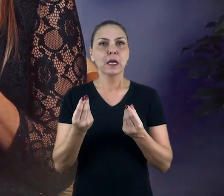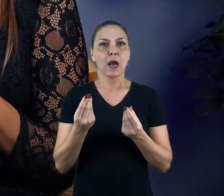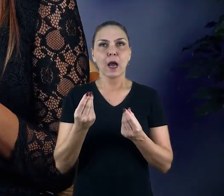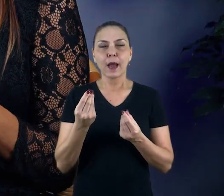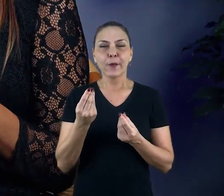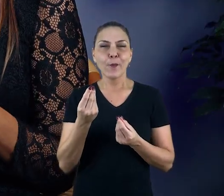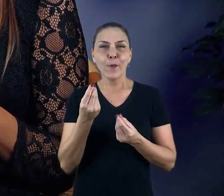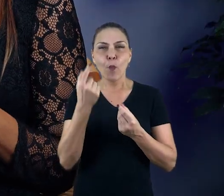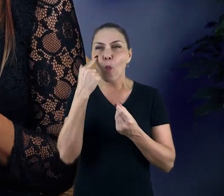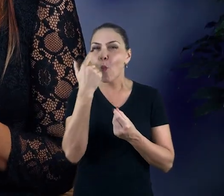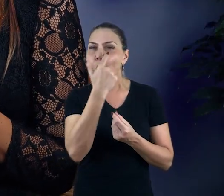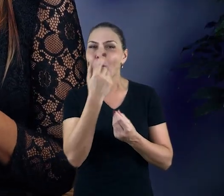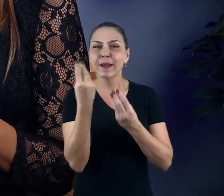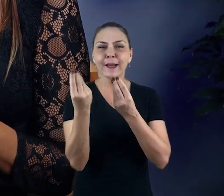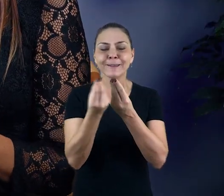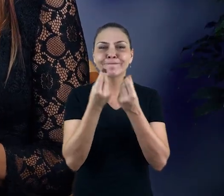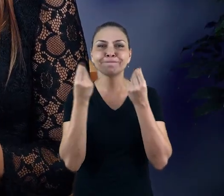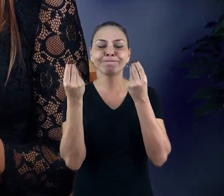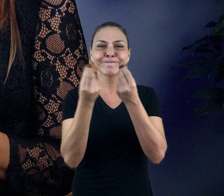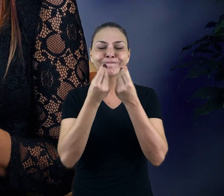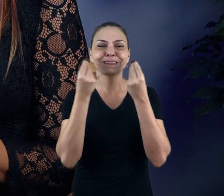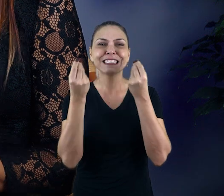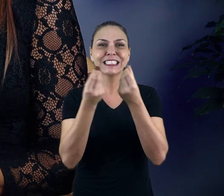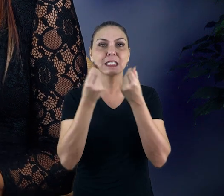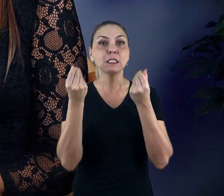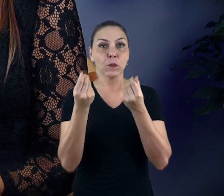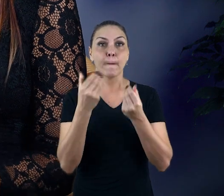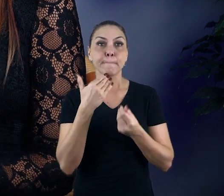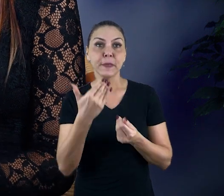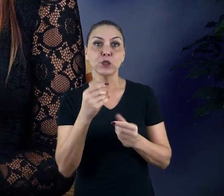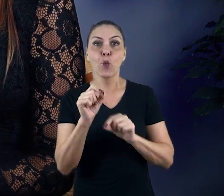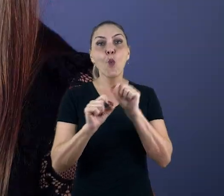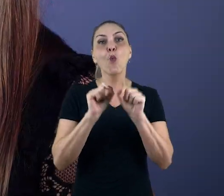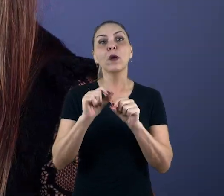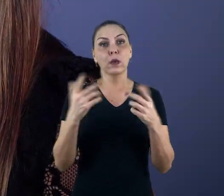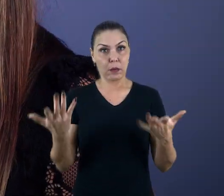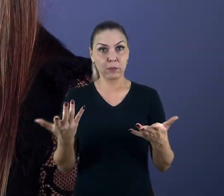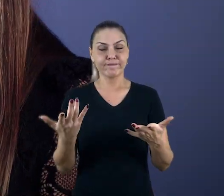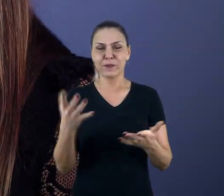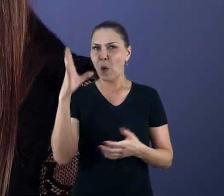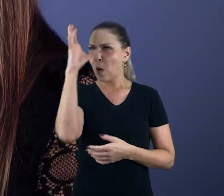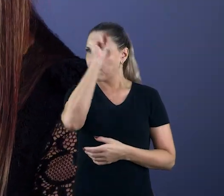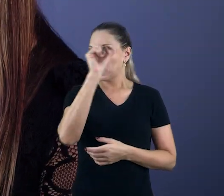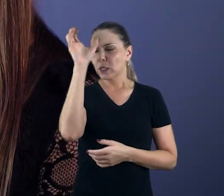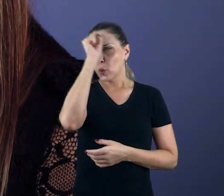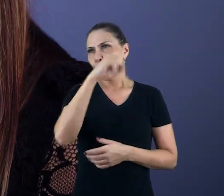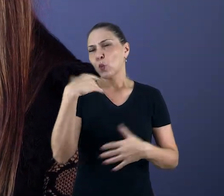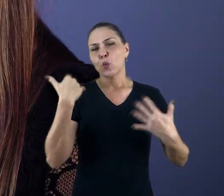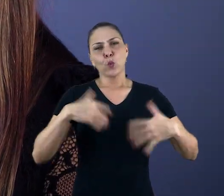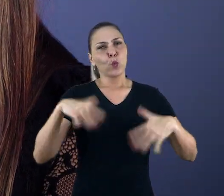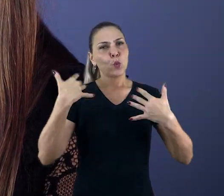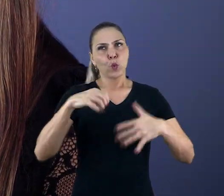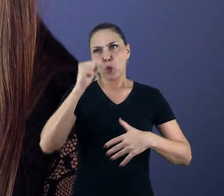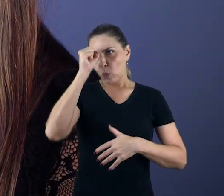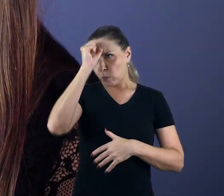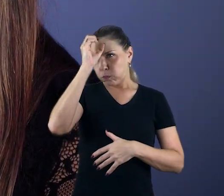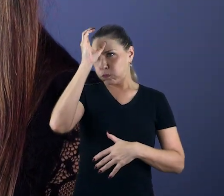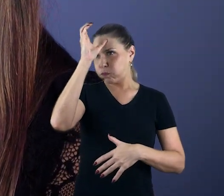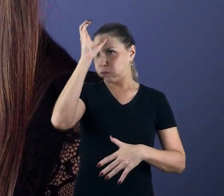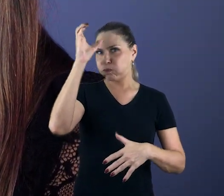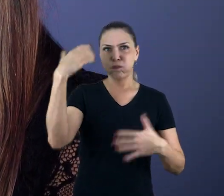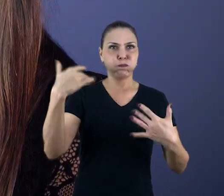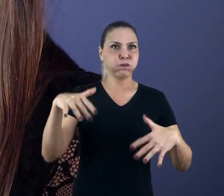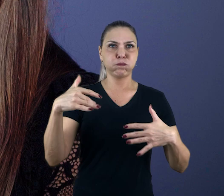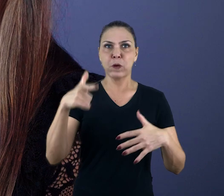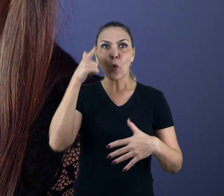uma lupa diferenciada para avaliar aquilo que é pleiteado. Aqui eu aprendi muita coisa. Eu acho que foi uma grande escola. Eu